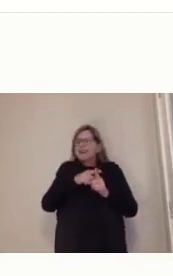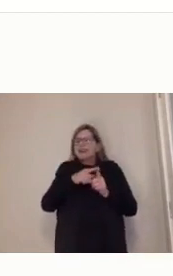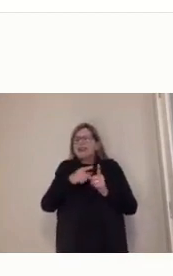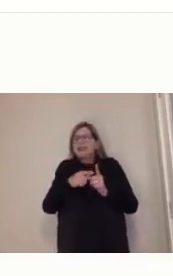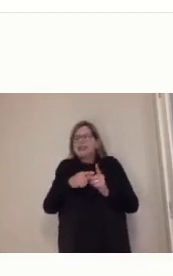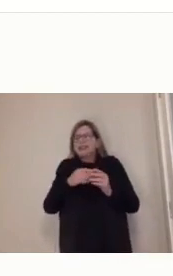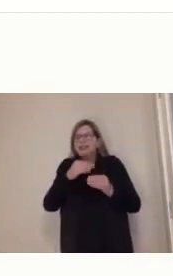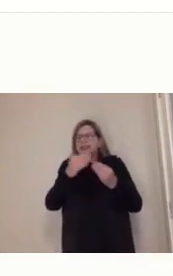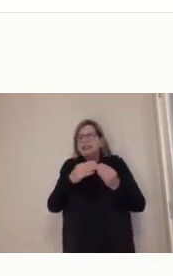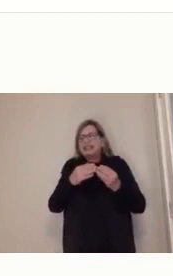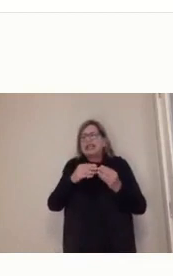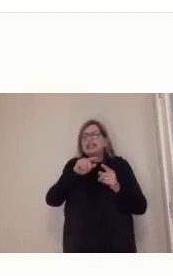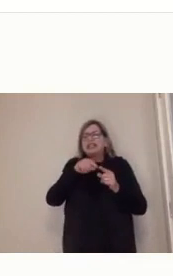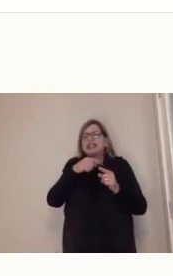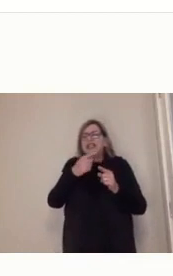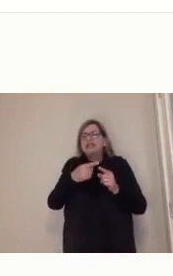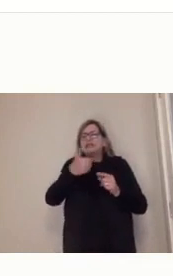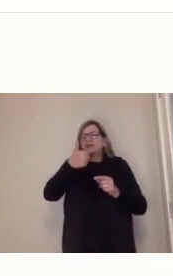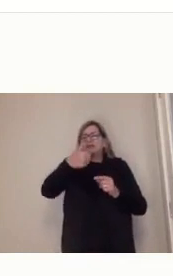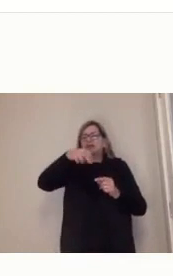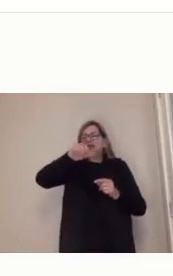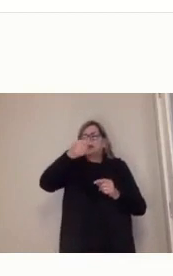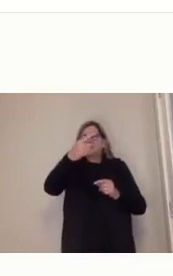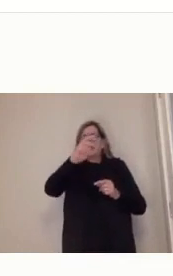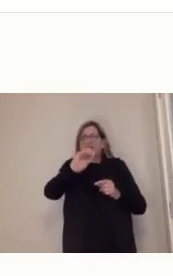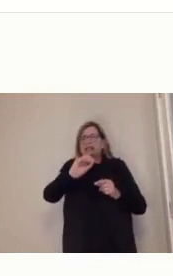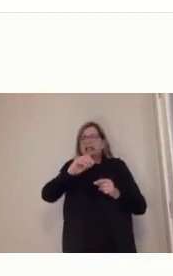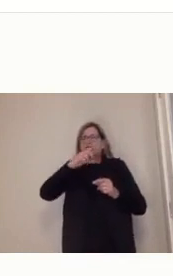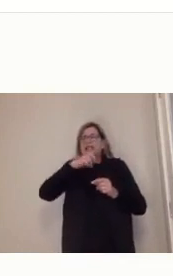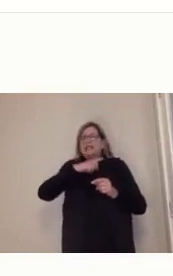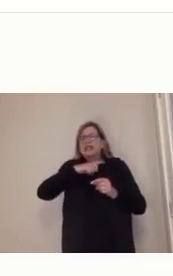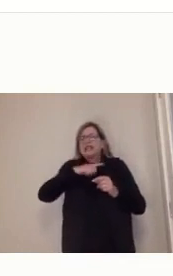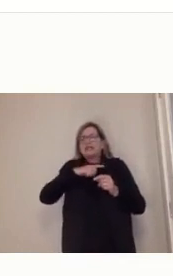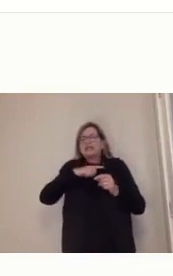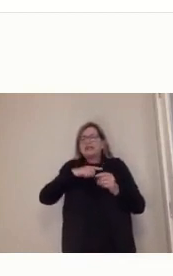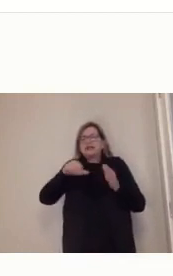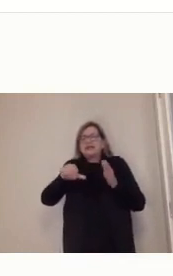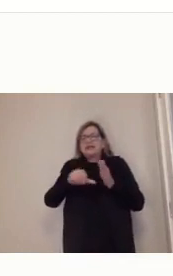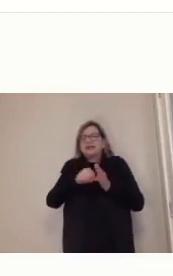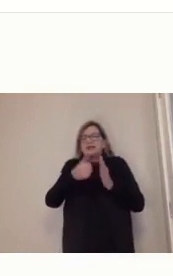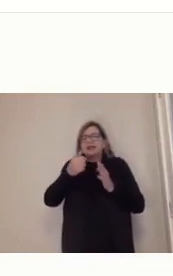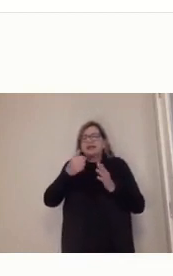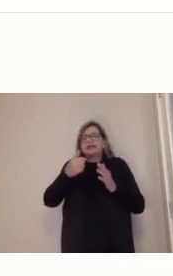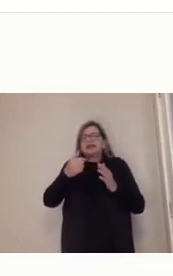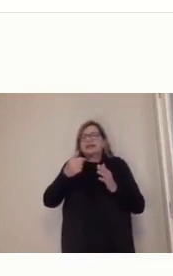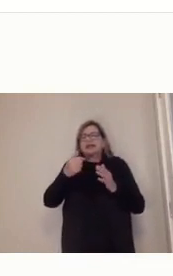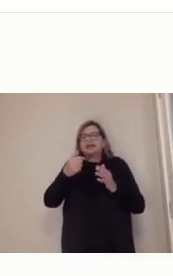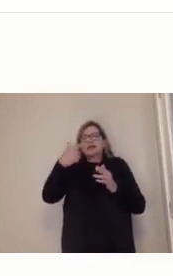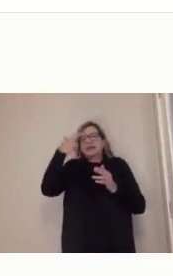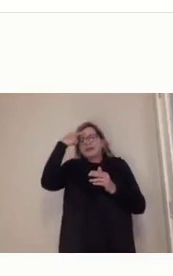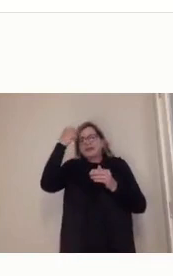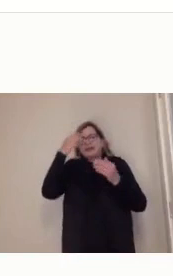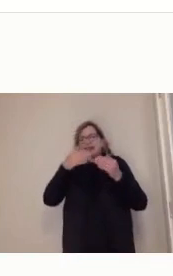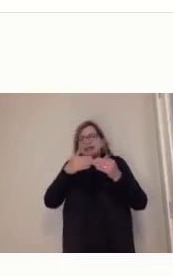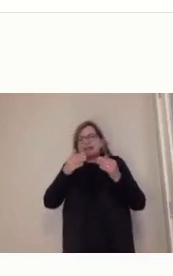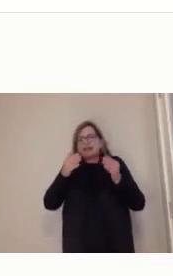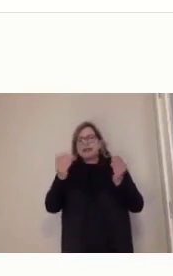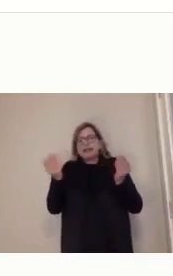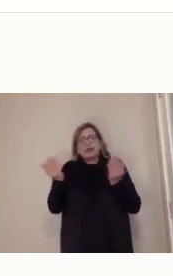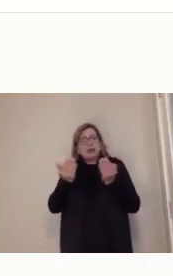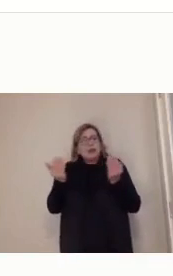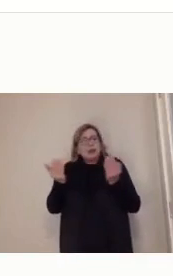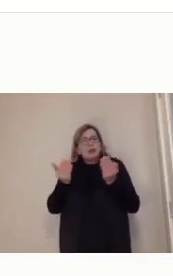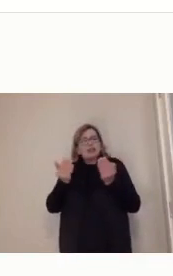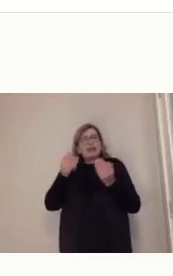A primeira no Reino Unido, né? Que foi o primeiro modelo para as Demoia, mas hoje ela tem mais de 300 mil alunos e é destaque em